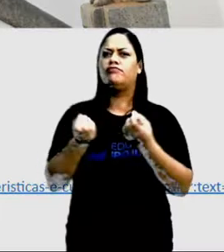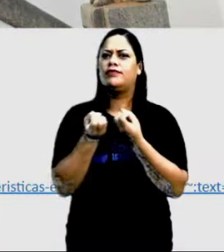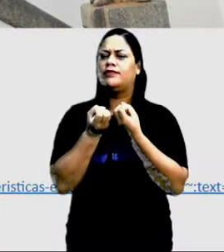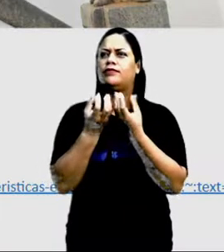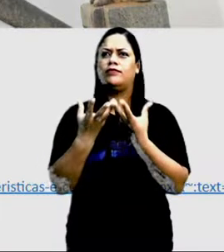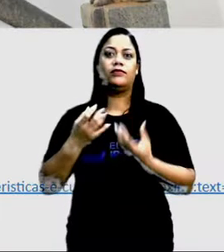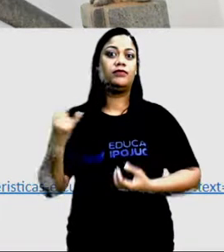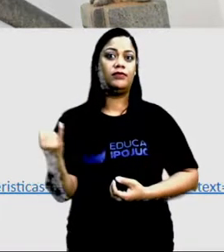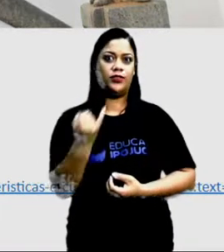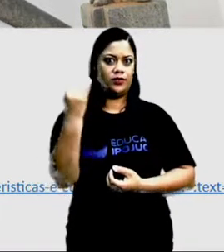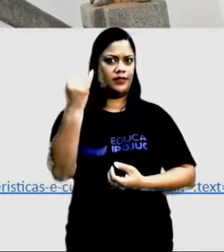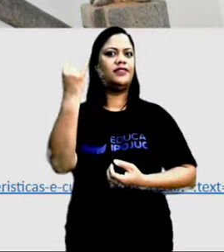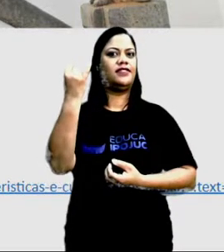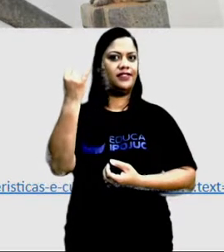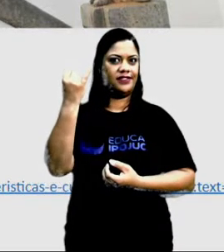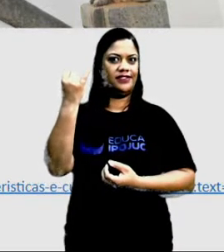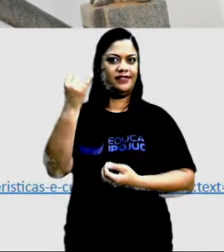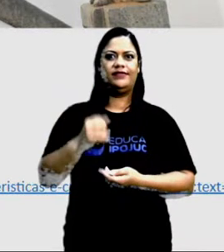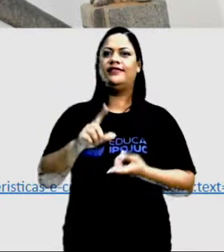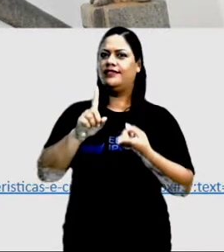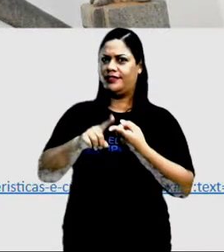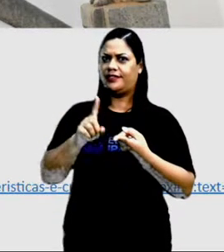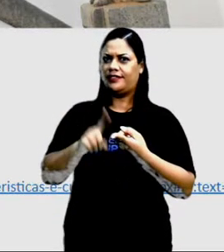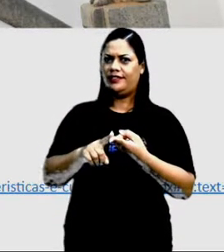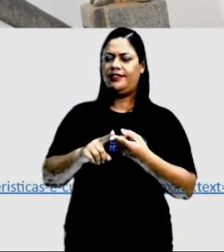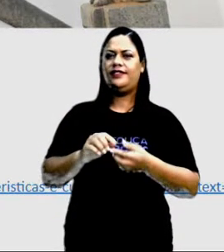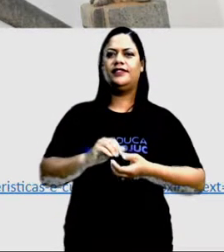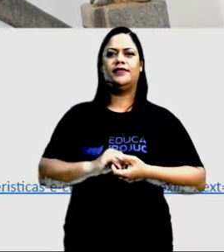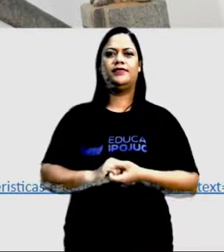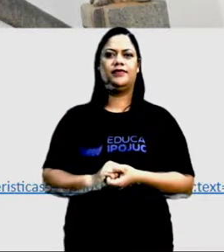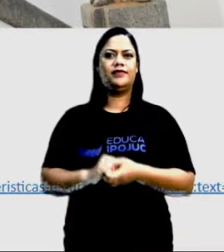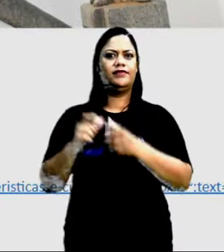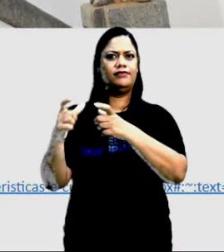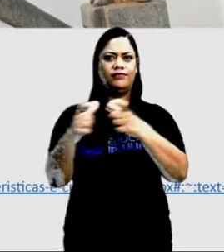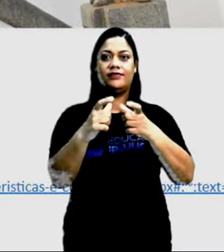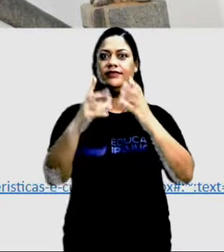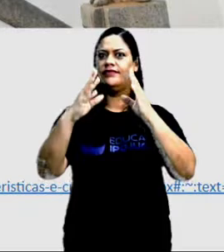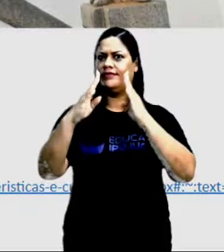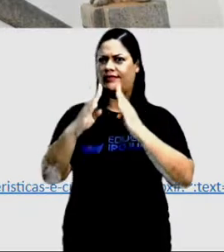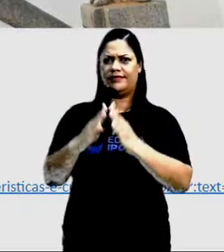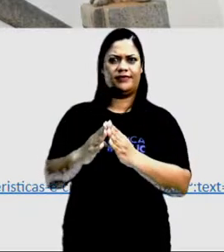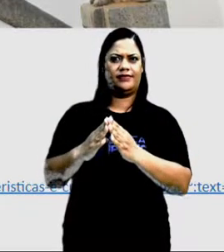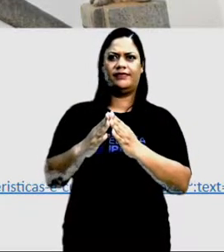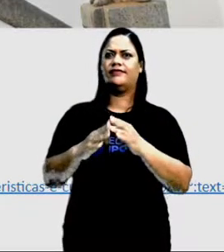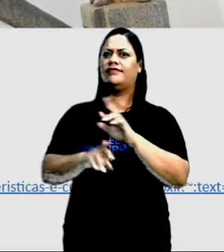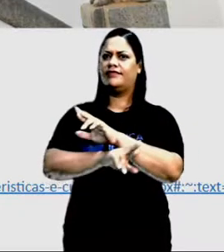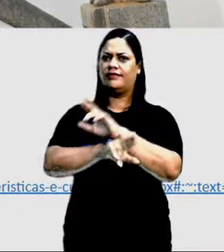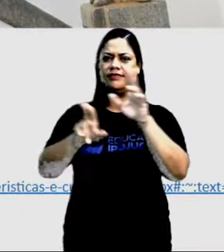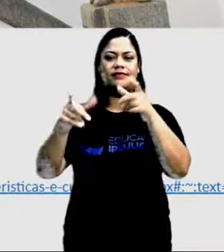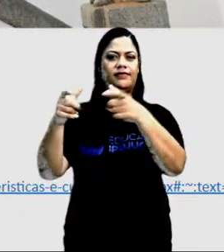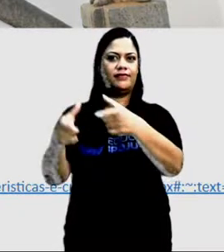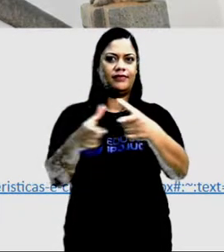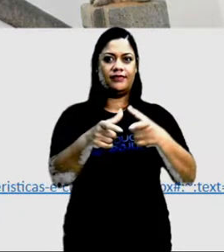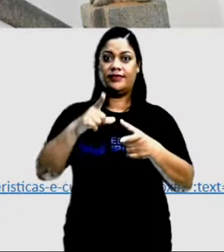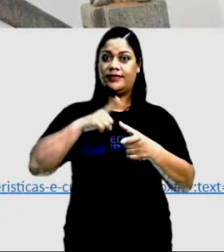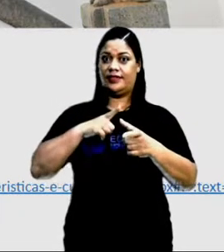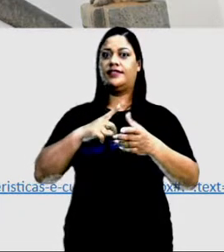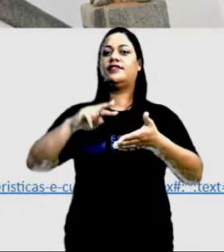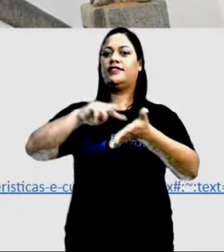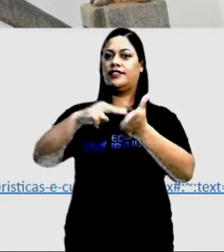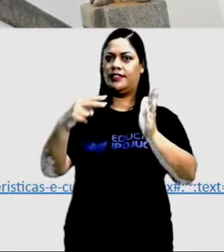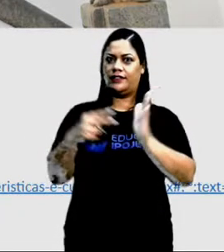um bem natural ou até mesmo imóveis, que possuem significados e importâncias